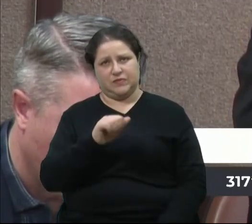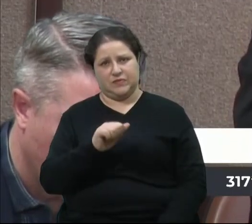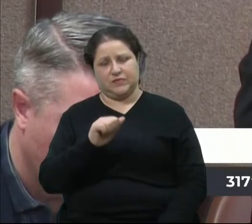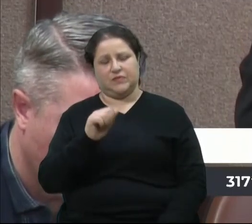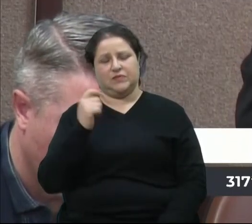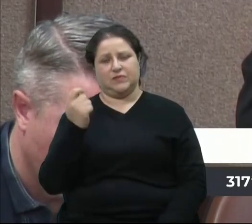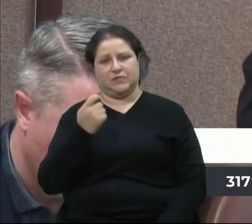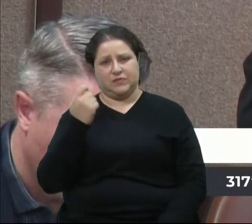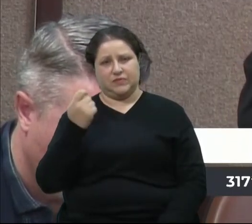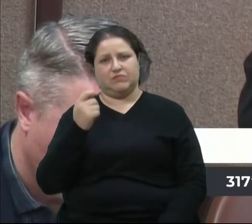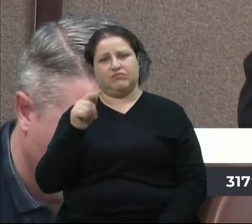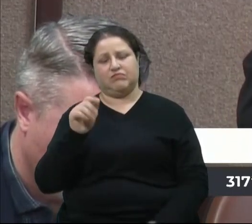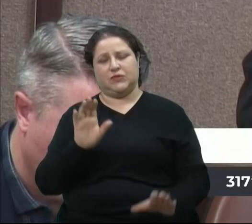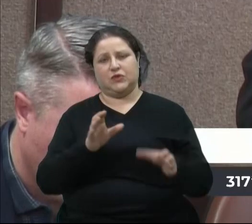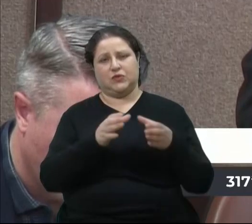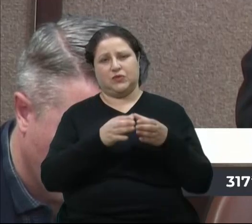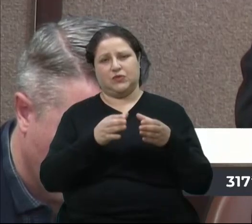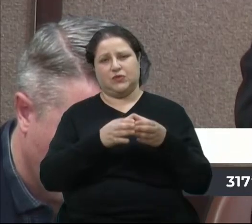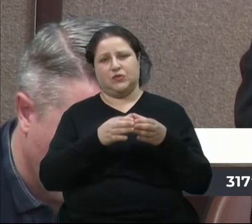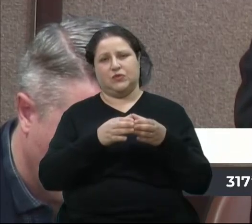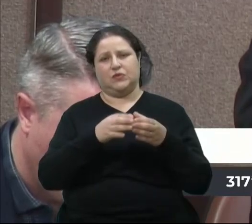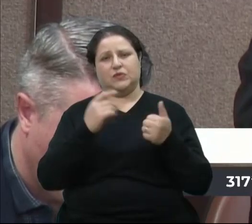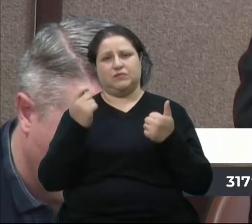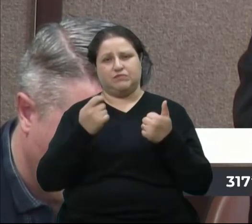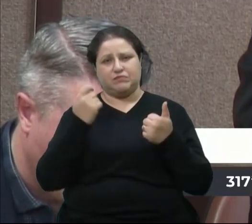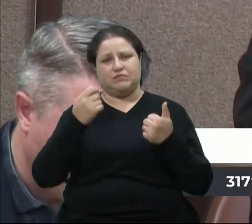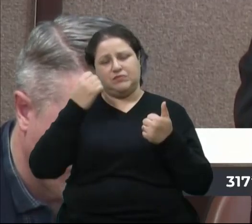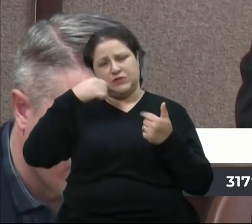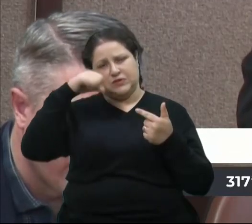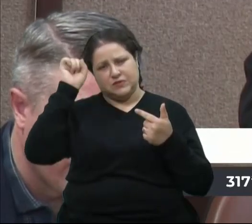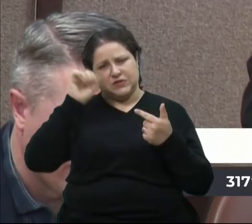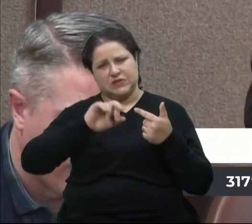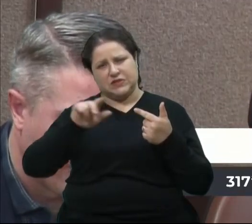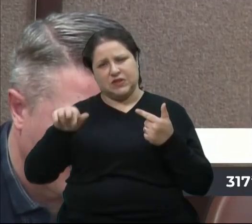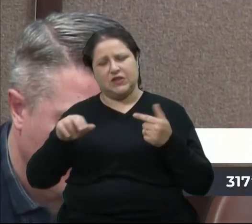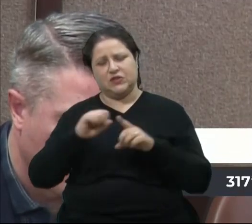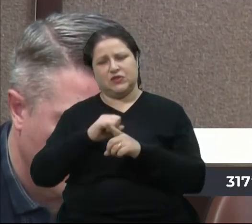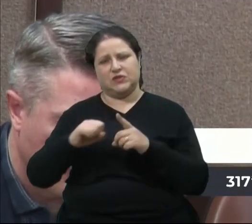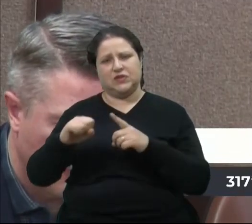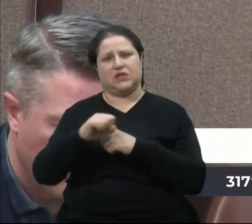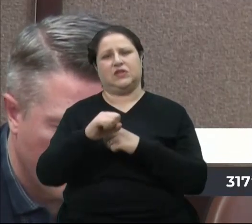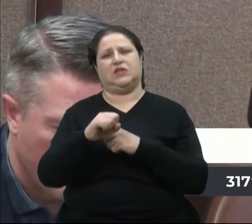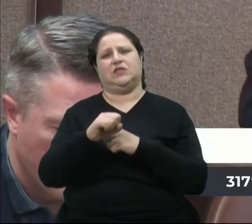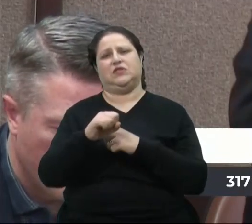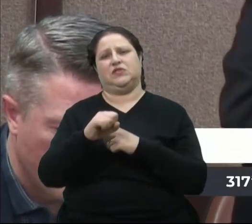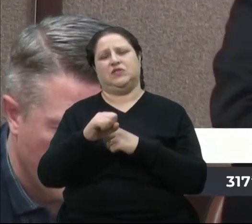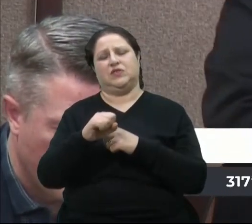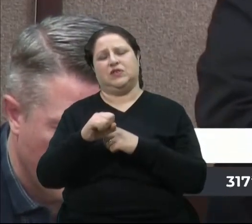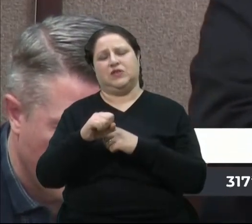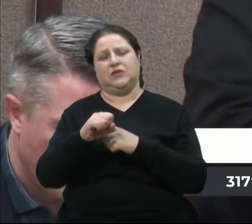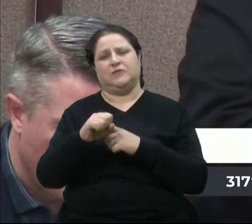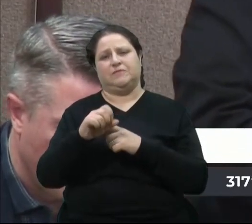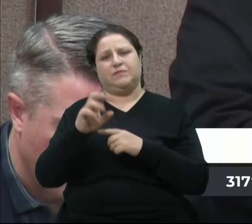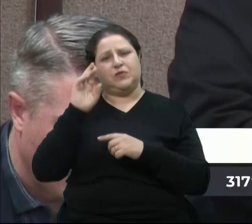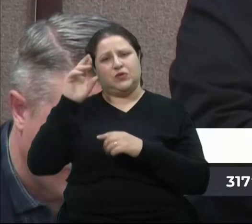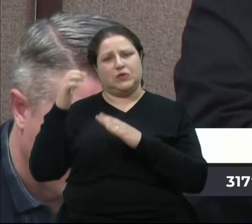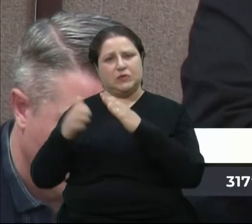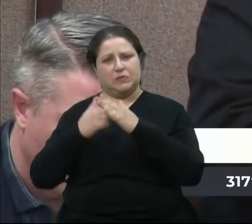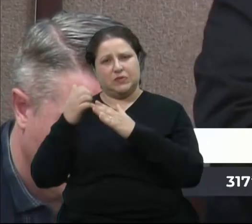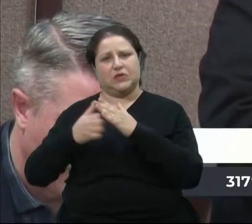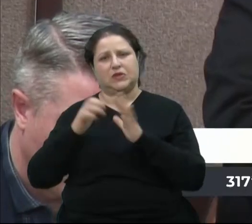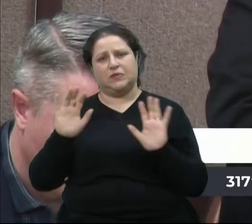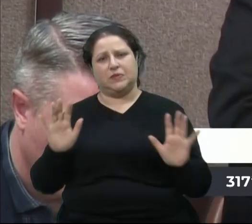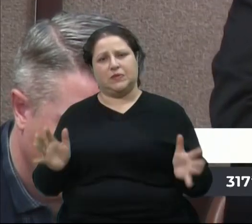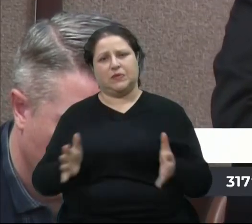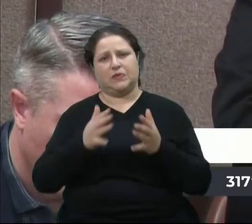reúne lideranças empresariais, governo, universidades e sociedade para impulsionar o desenvolvimento sustentável do Rio Grande do Sul.